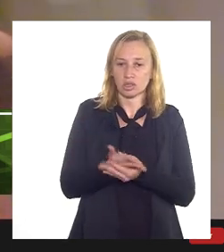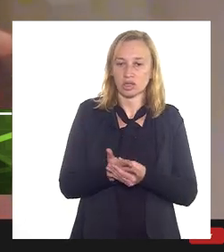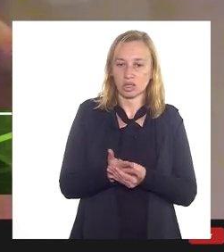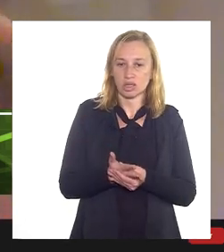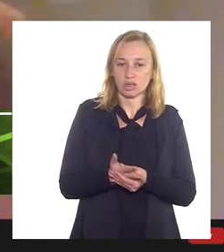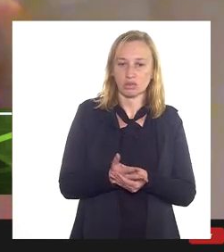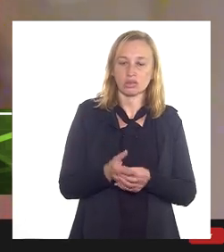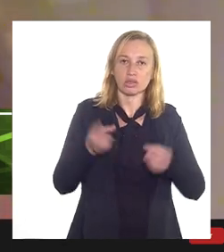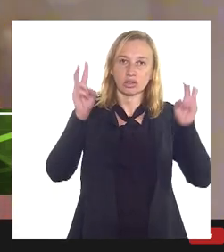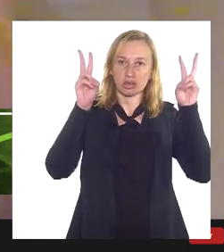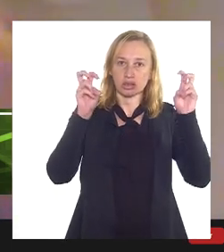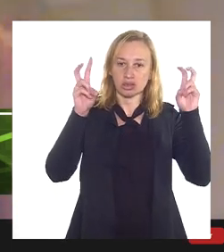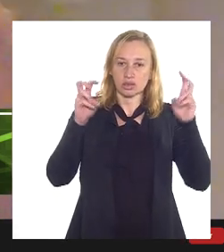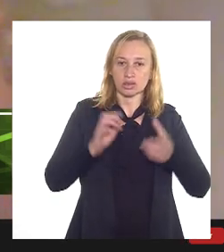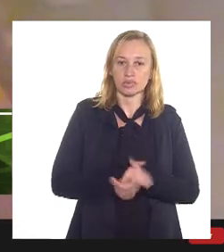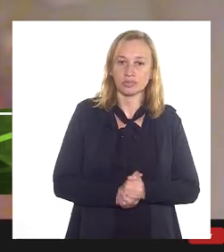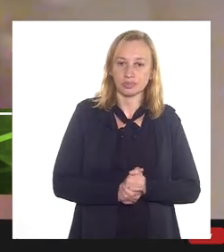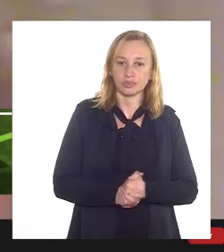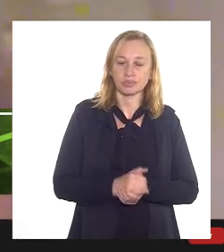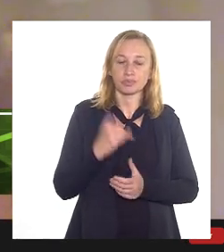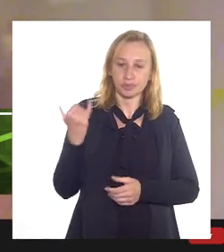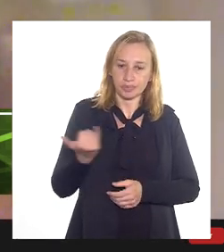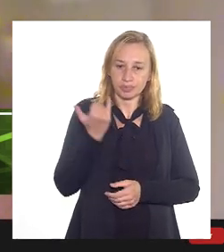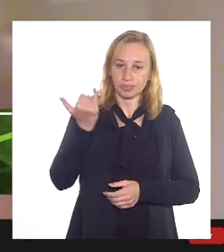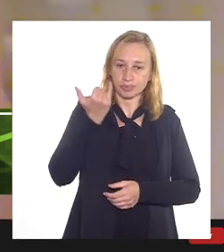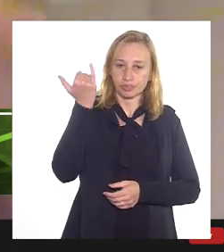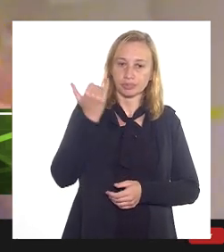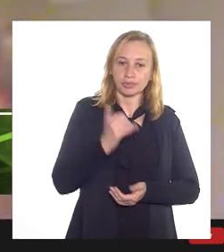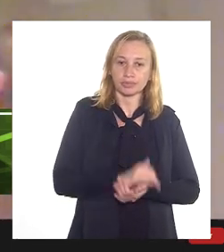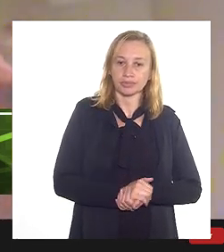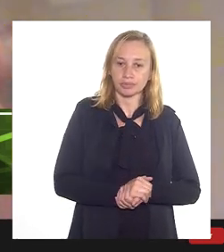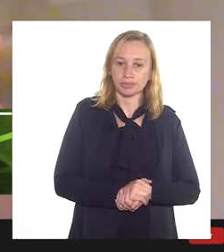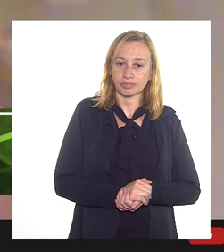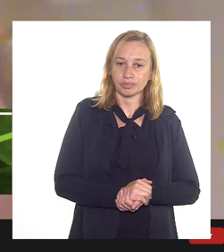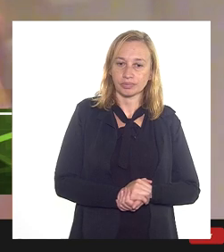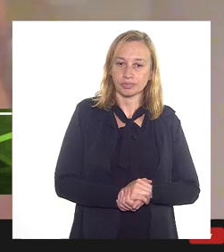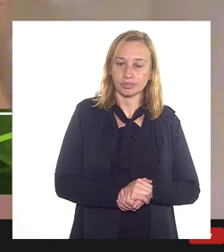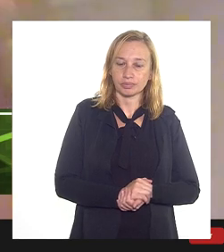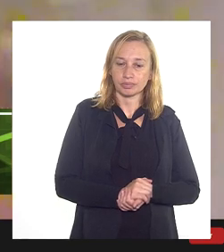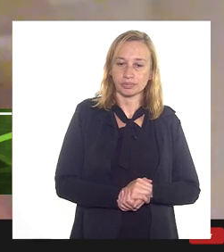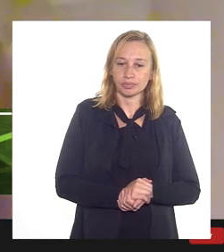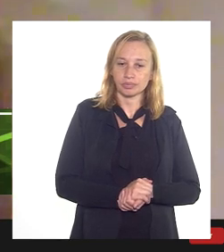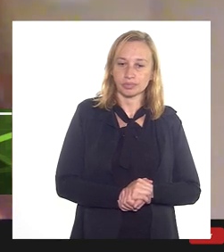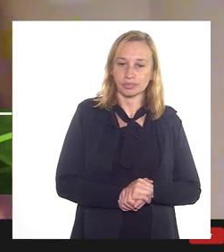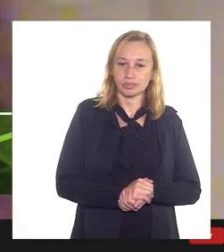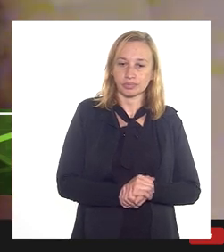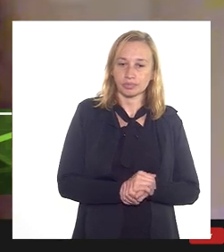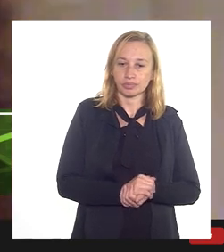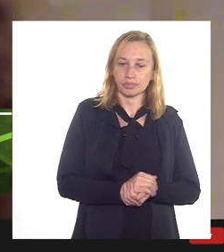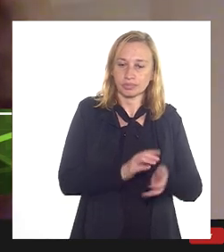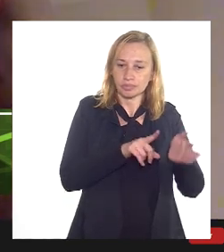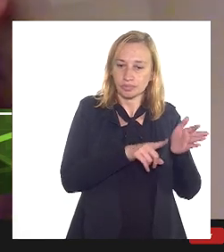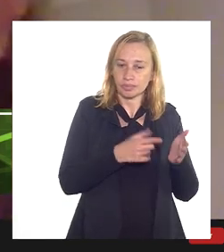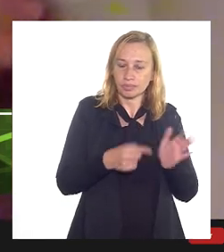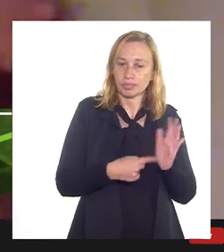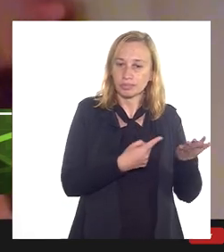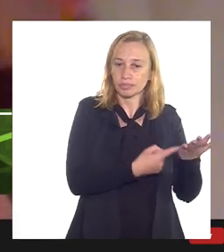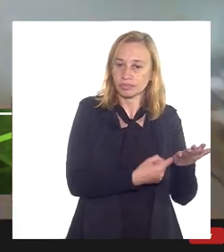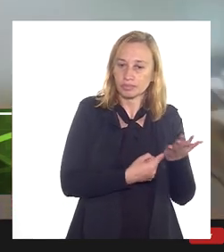trata desse tema e seria importante para instruir essa investigação.